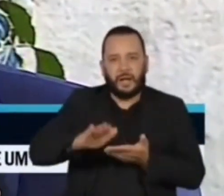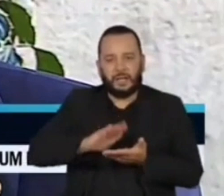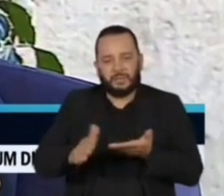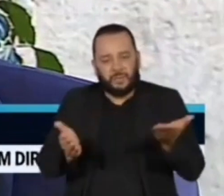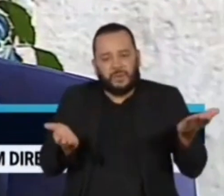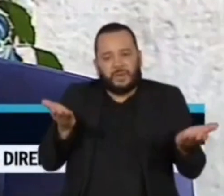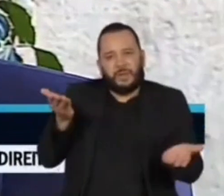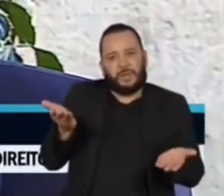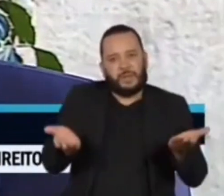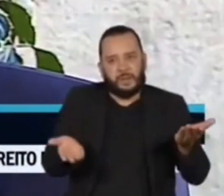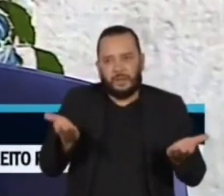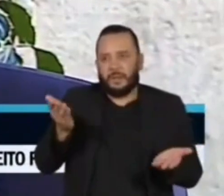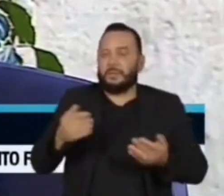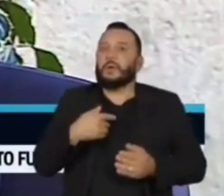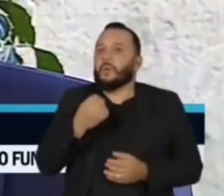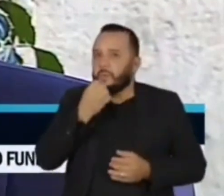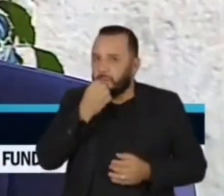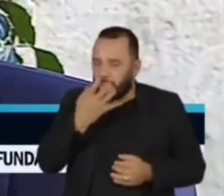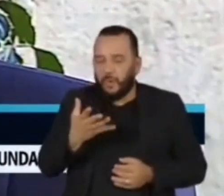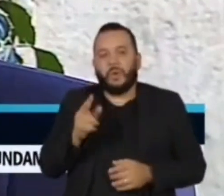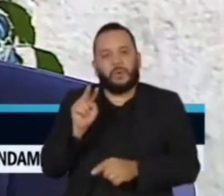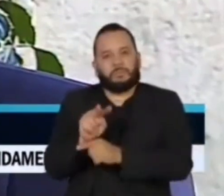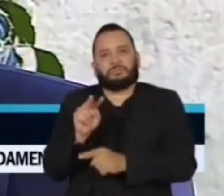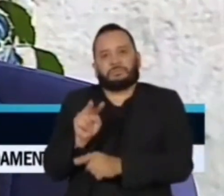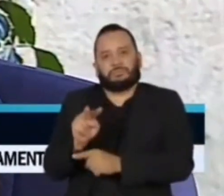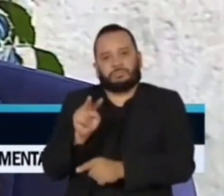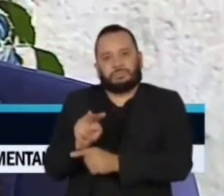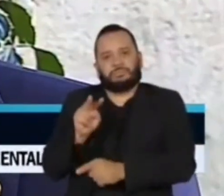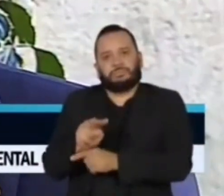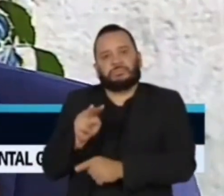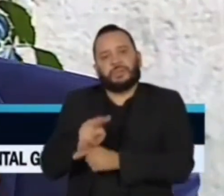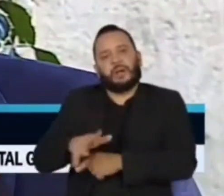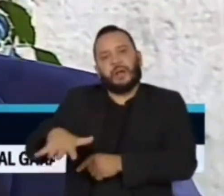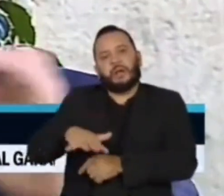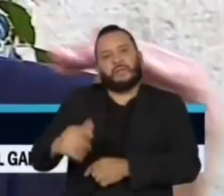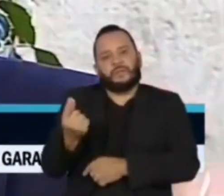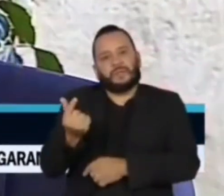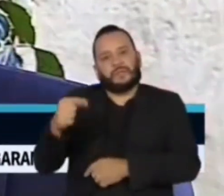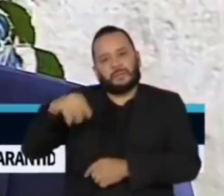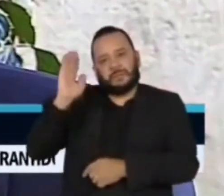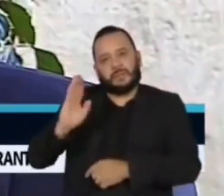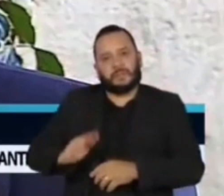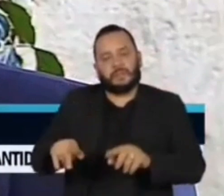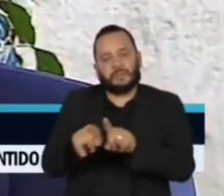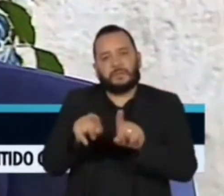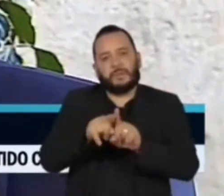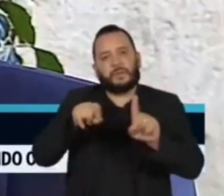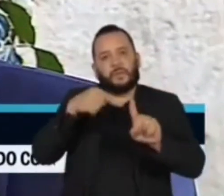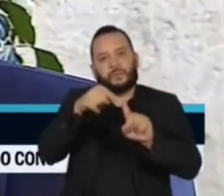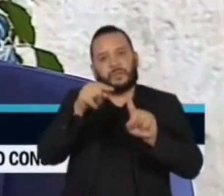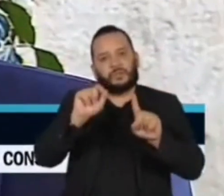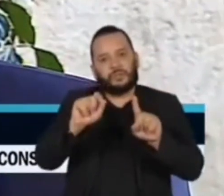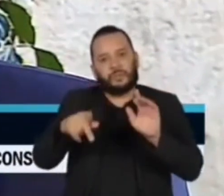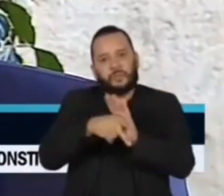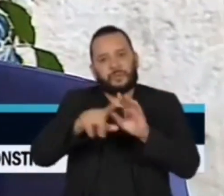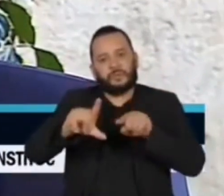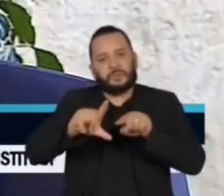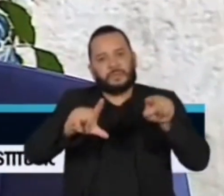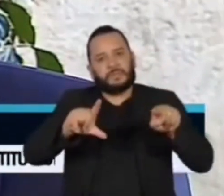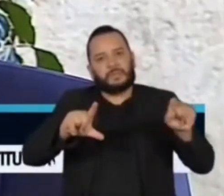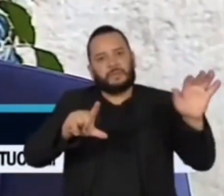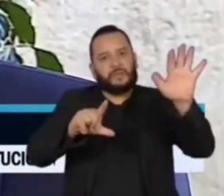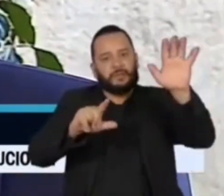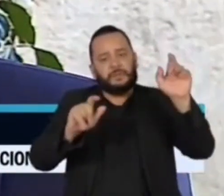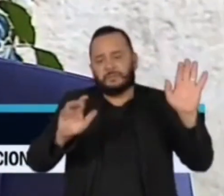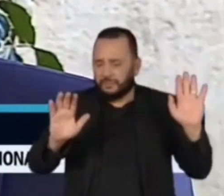governança do sistema financeiro brasileiro, boa governança das nossas metas de inflação para fazer com que o Brasil